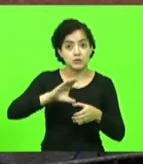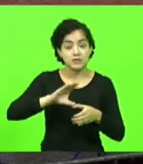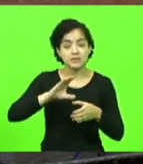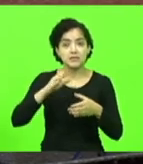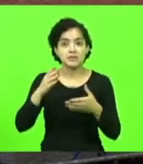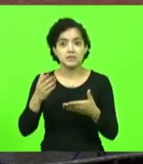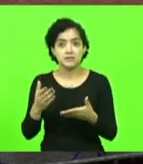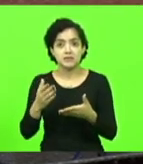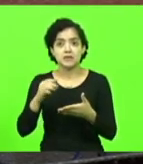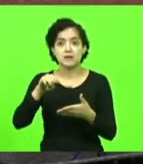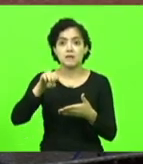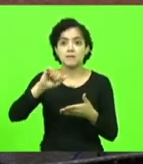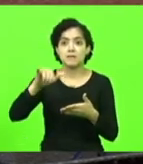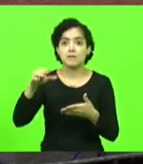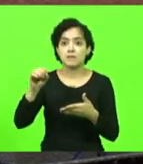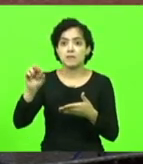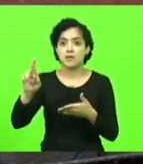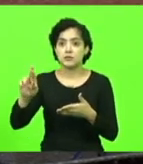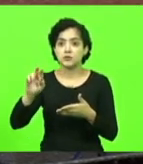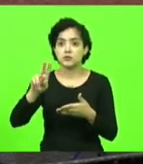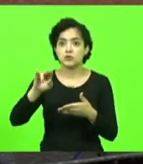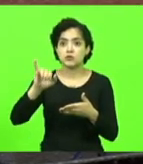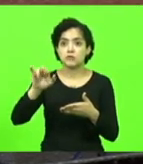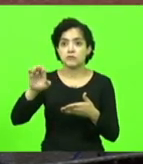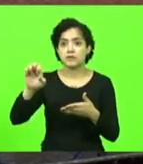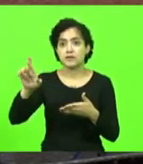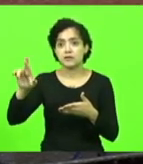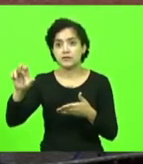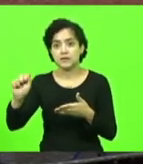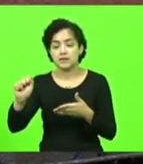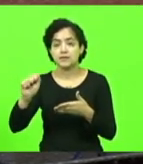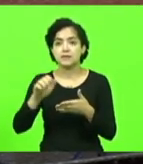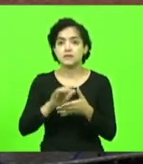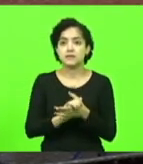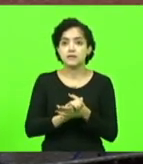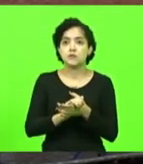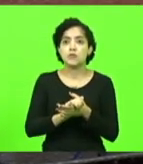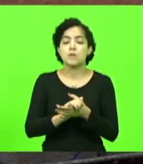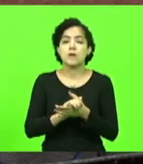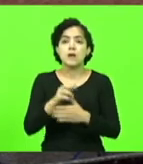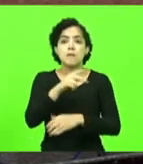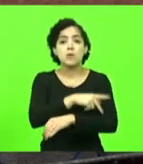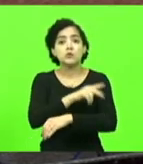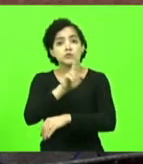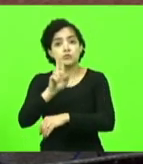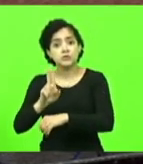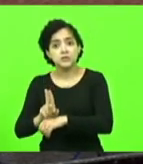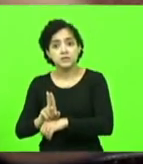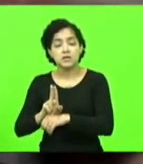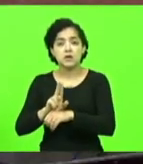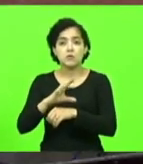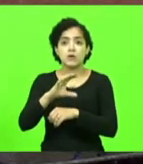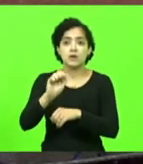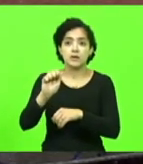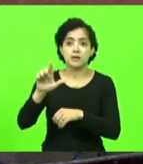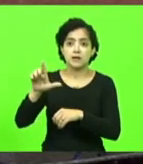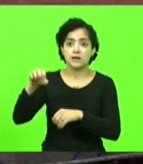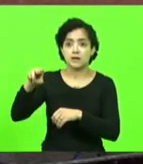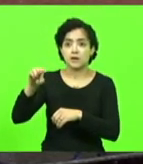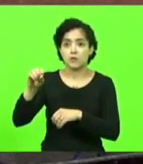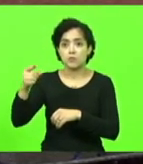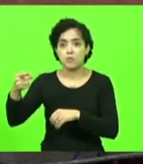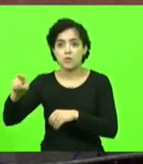Major Vieira, Bela Vista do Todo, Irineópolis, Porto União, Calmão, Matos Costa,